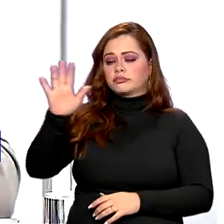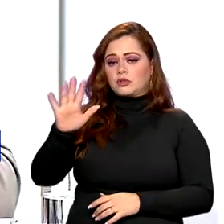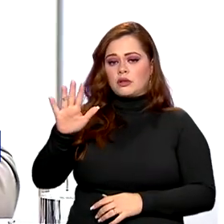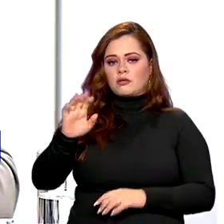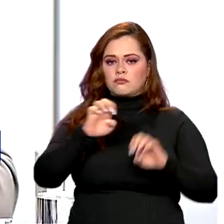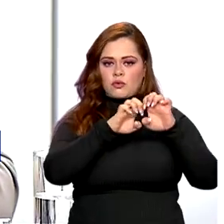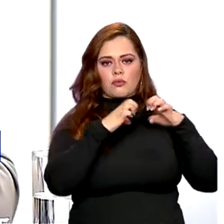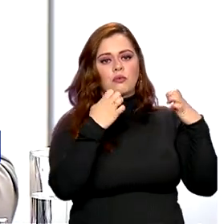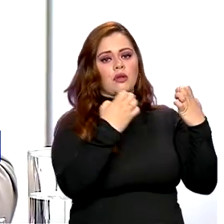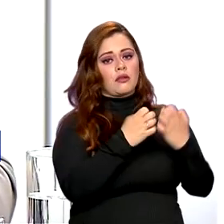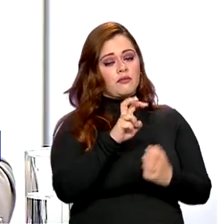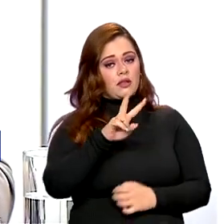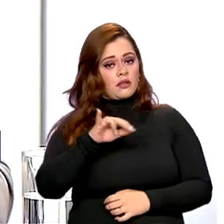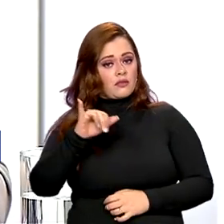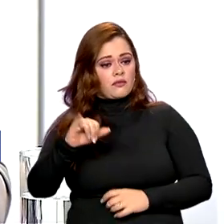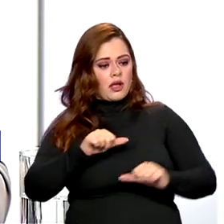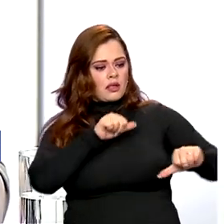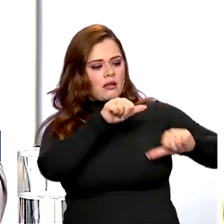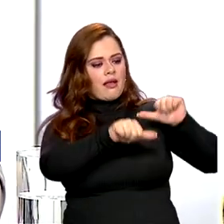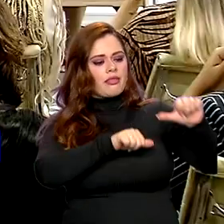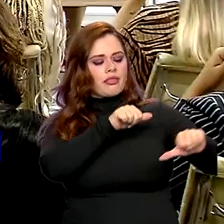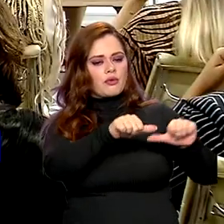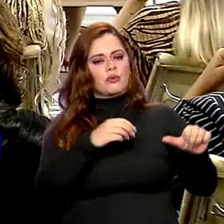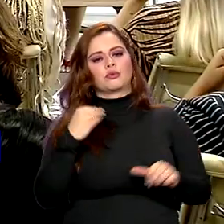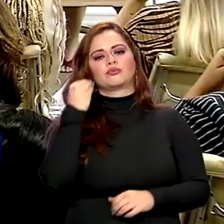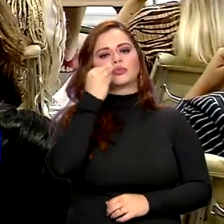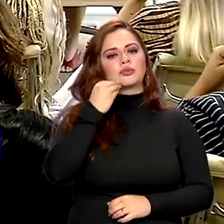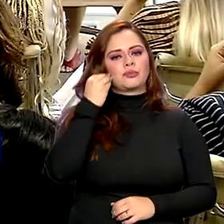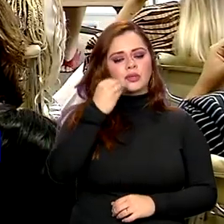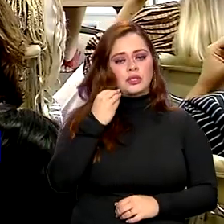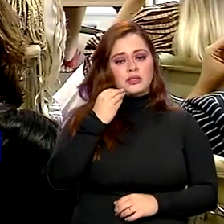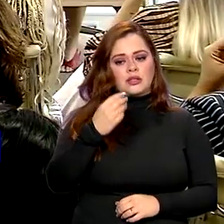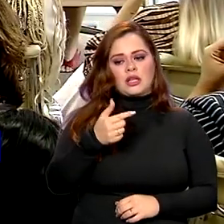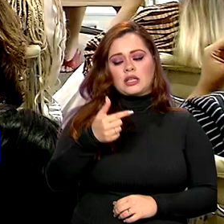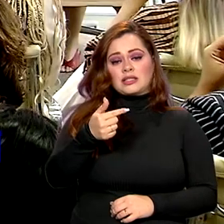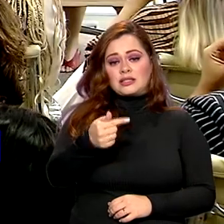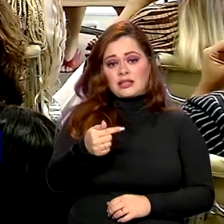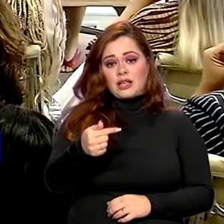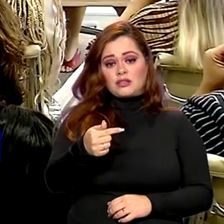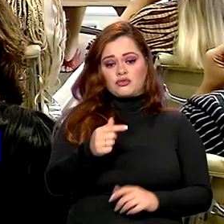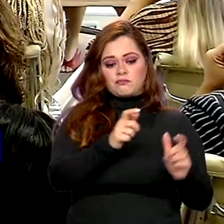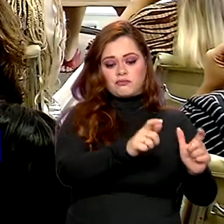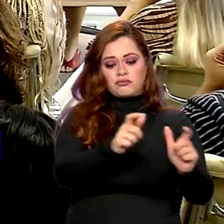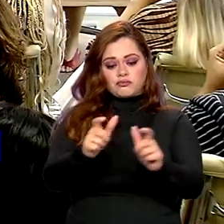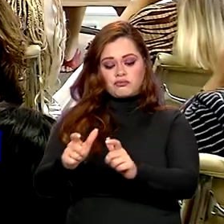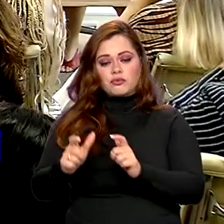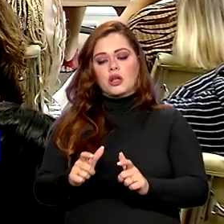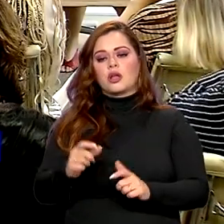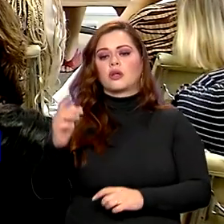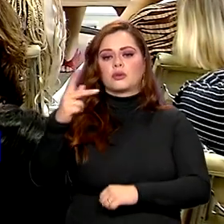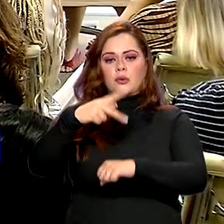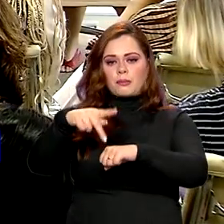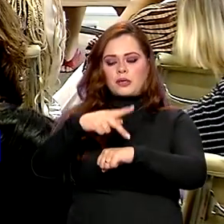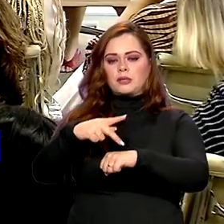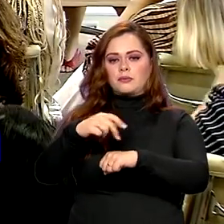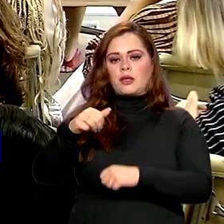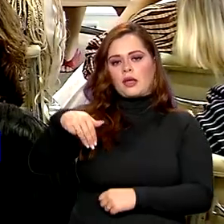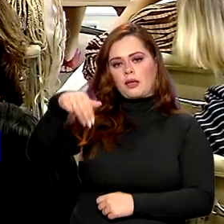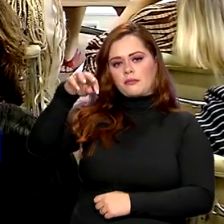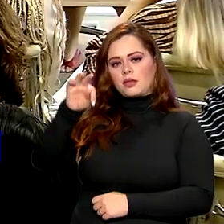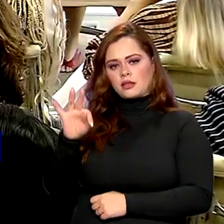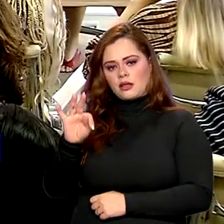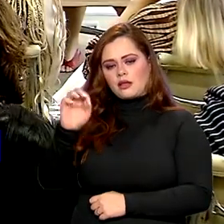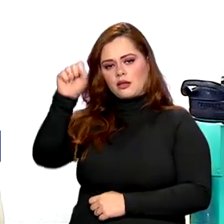O evento vai proporcionar a troca de experiências entre as sete unidades do país, que estão presentes no Mato Grosso do Sul,